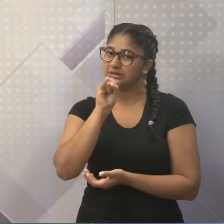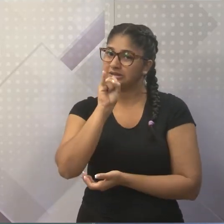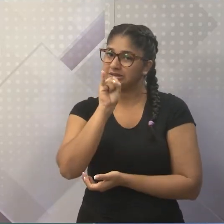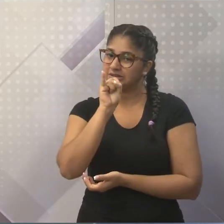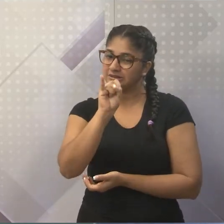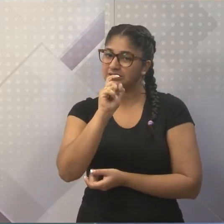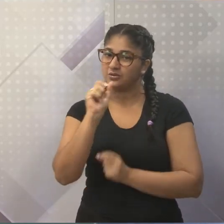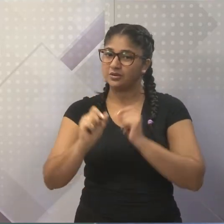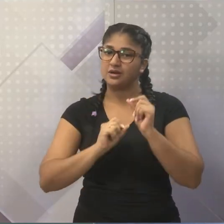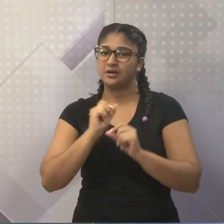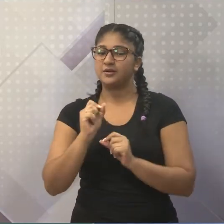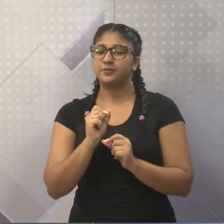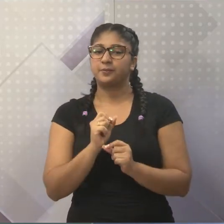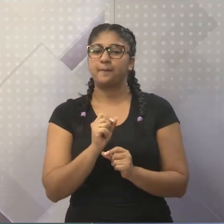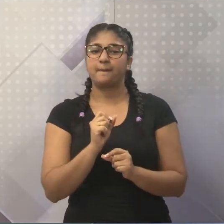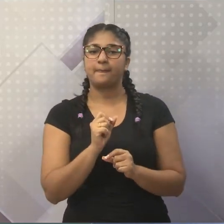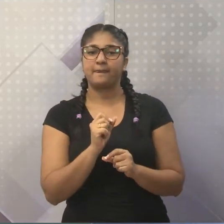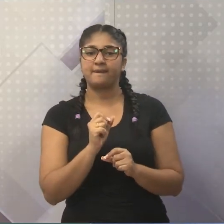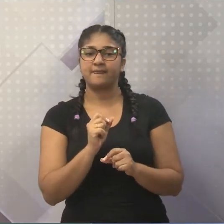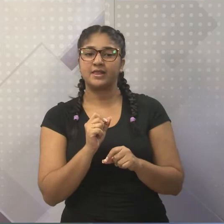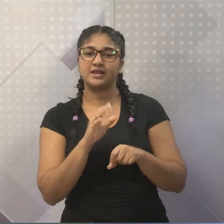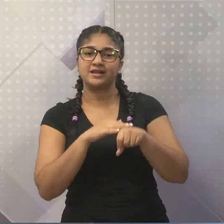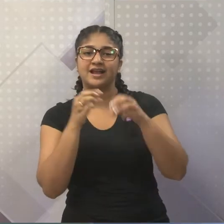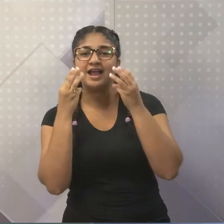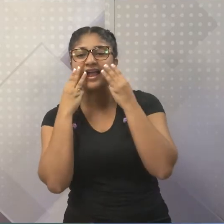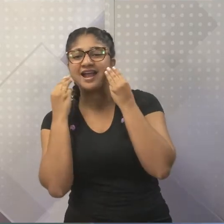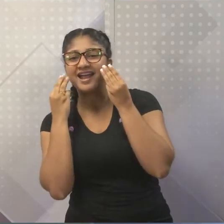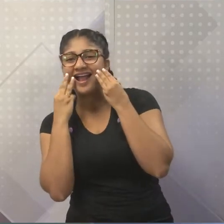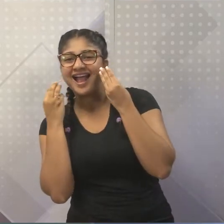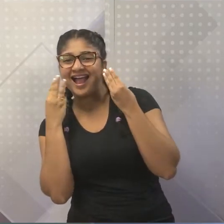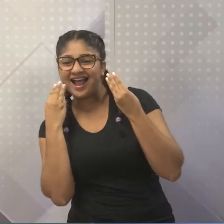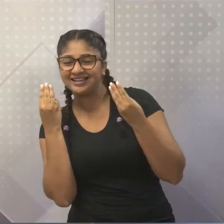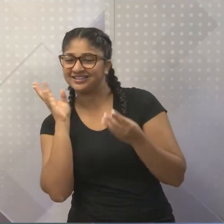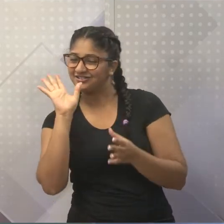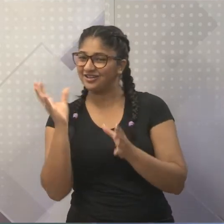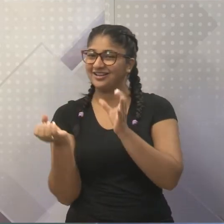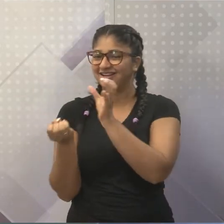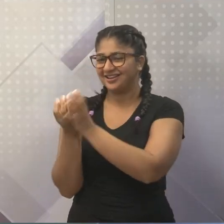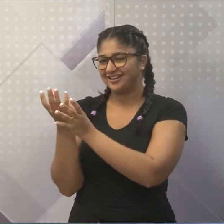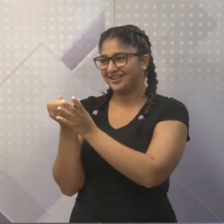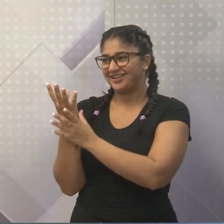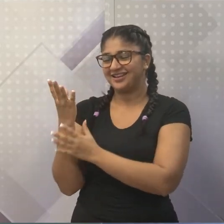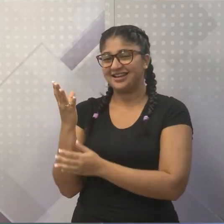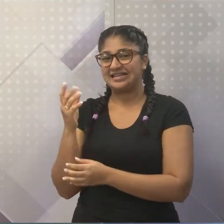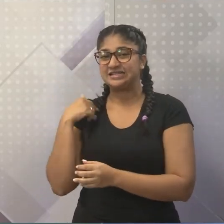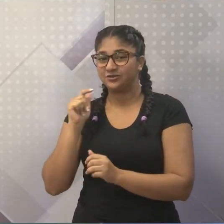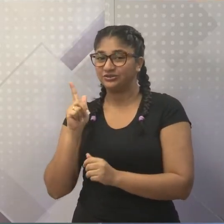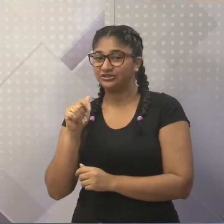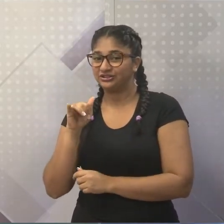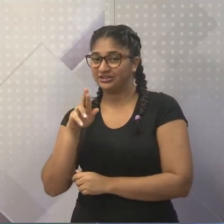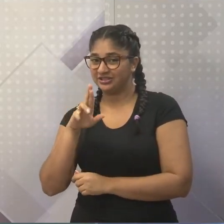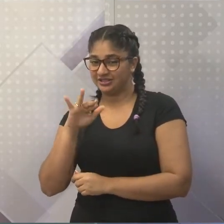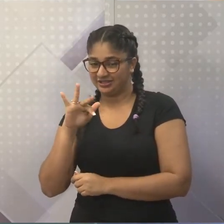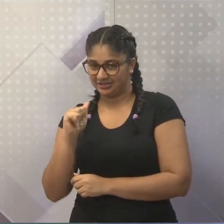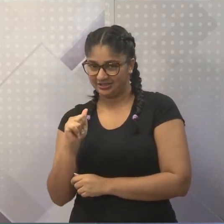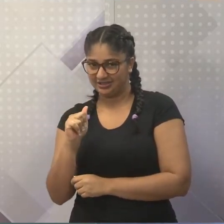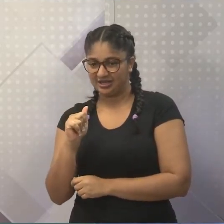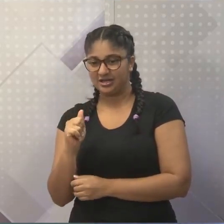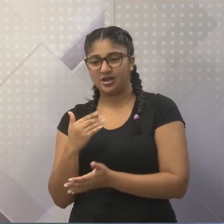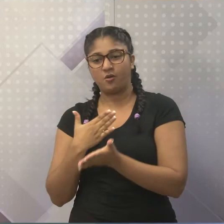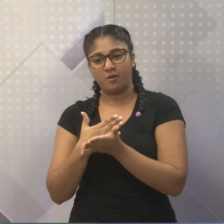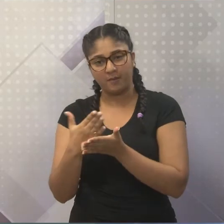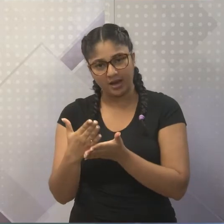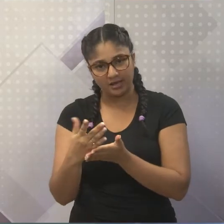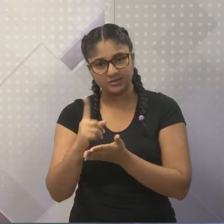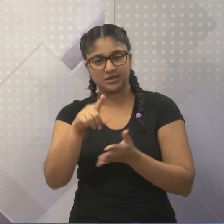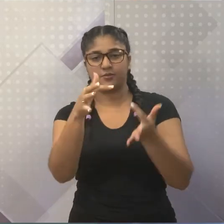Hoje, recentemente, Gatabaga, que eles criaram. Então, são gírias que vêm e desaparecem.